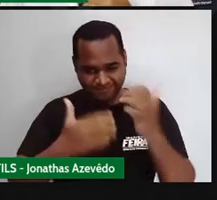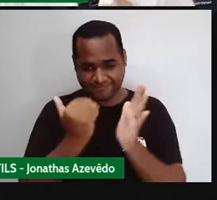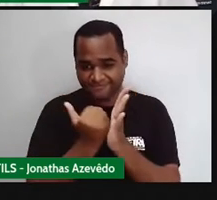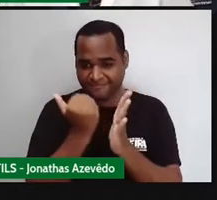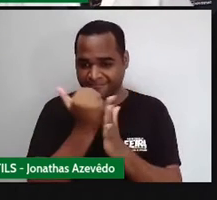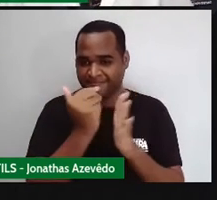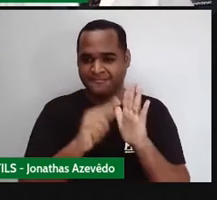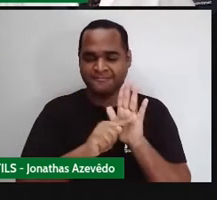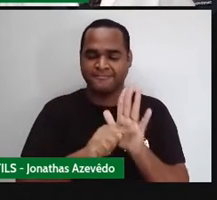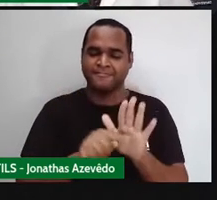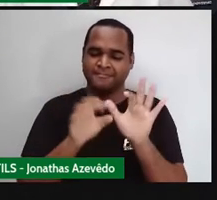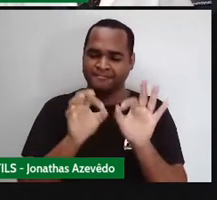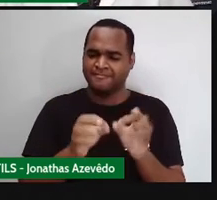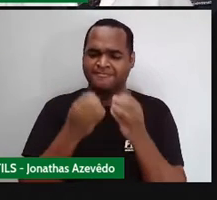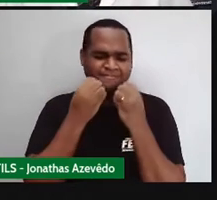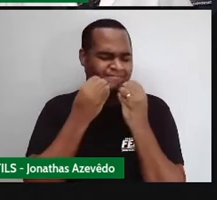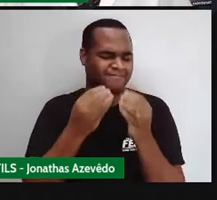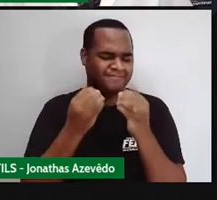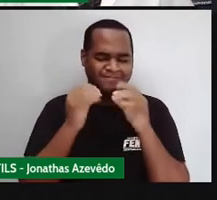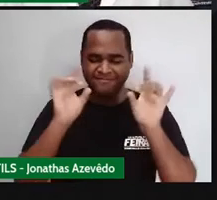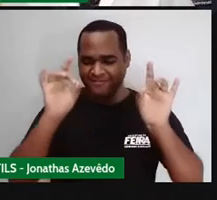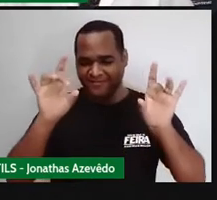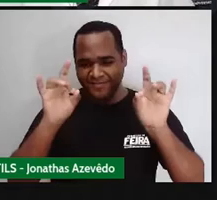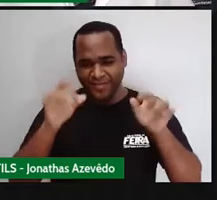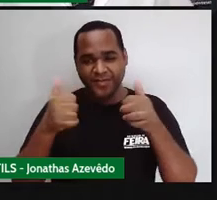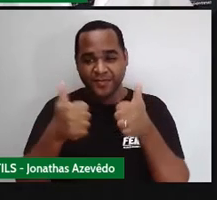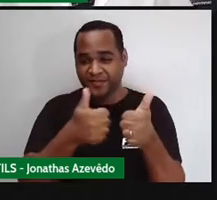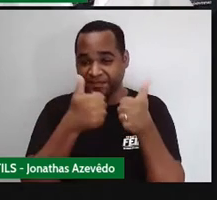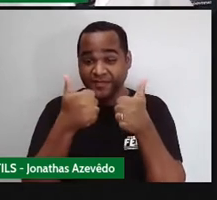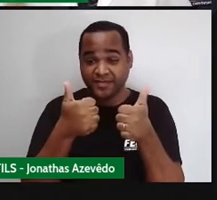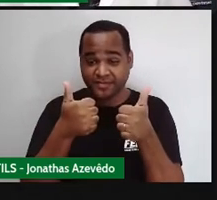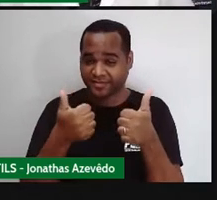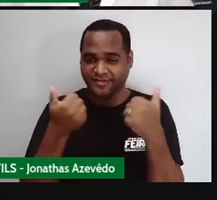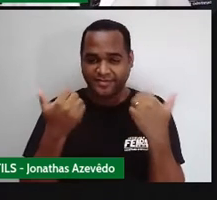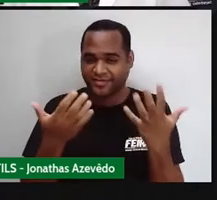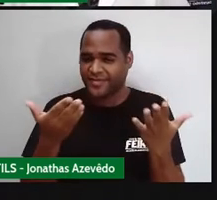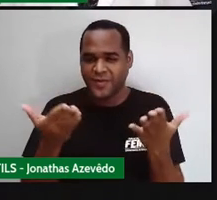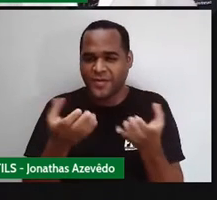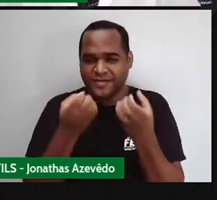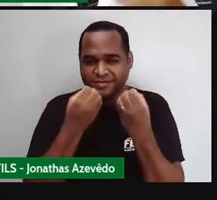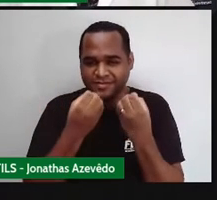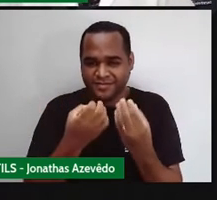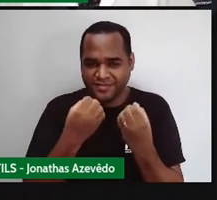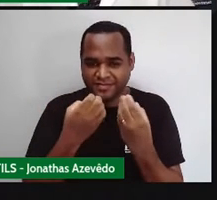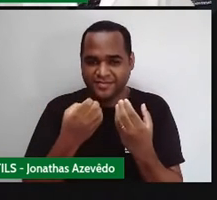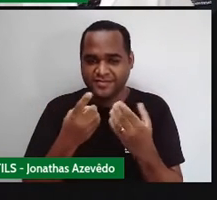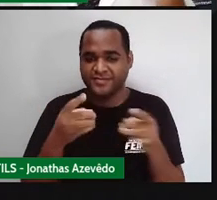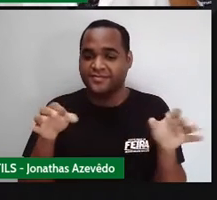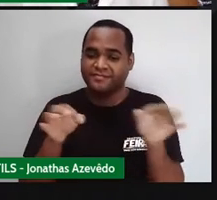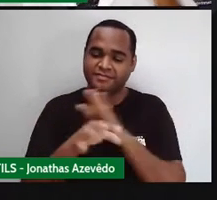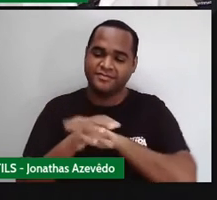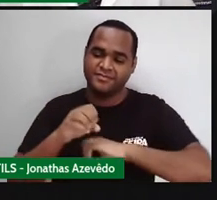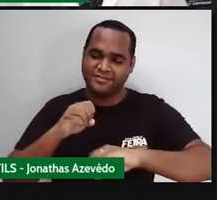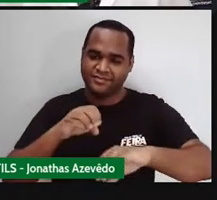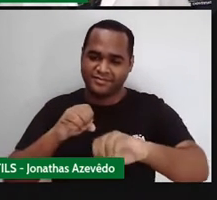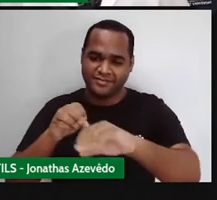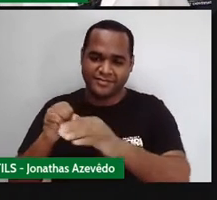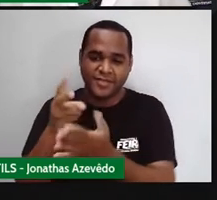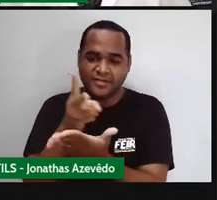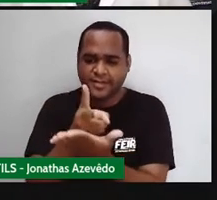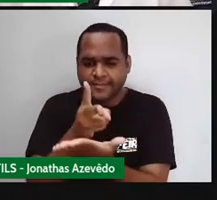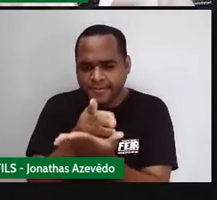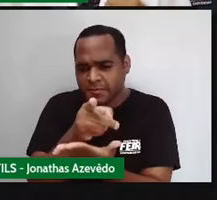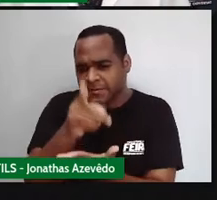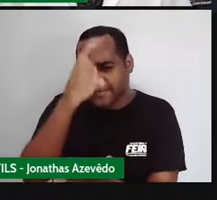E vai ser muito massa, tá bom? Bom, então, é isso aí, terminou a aula, continue